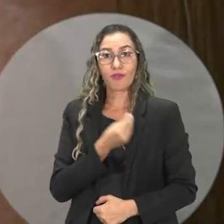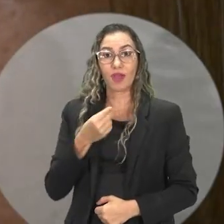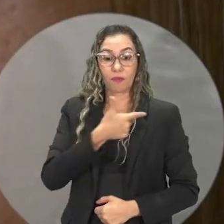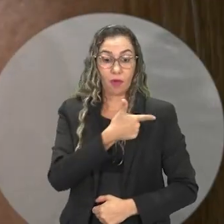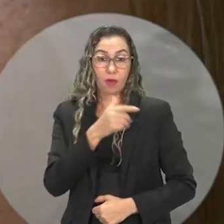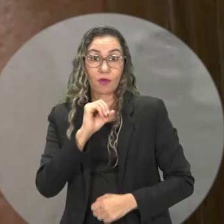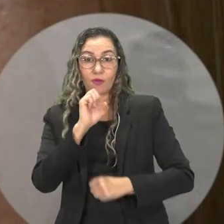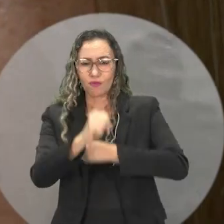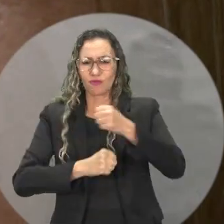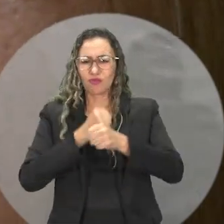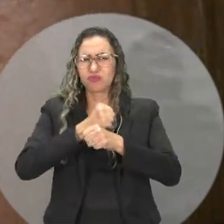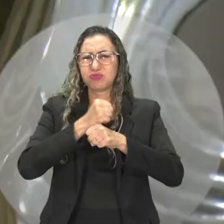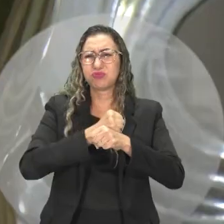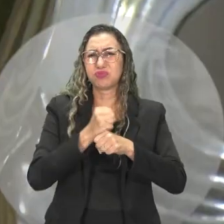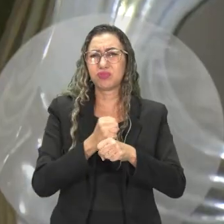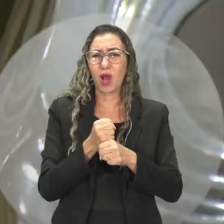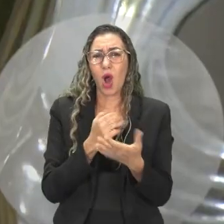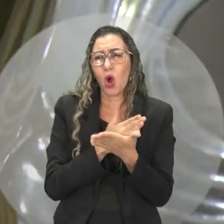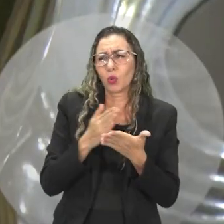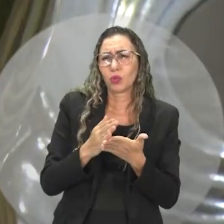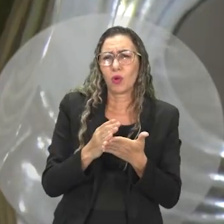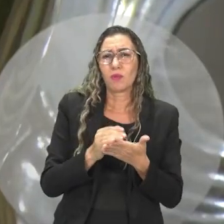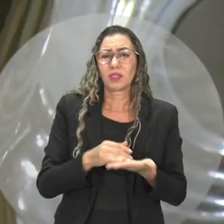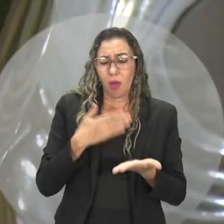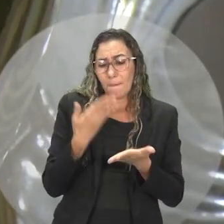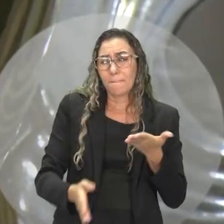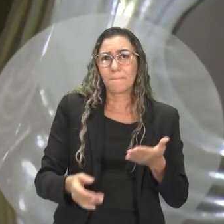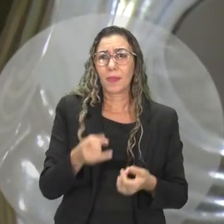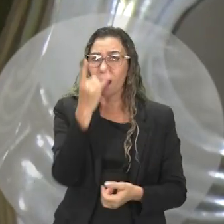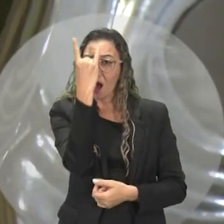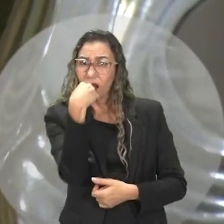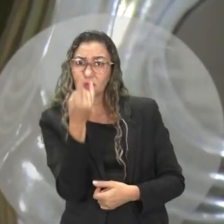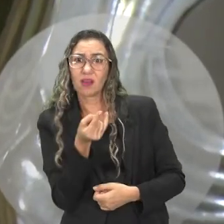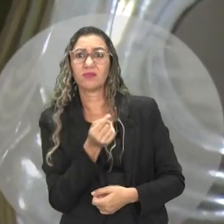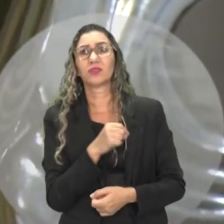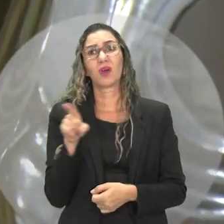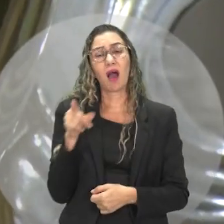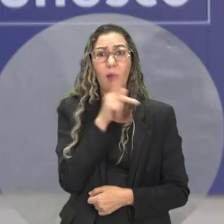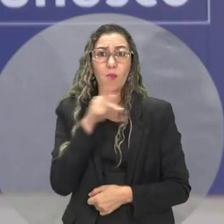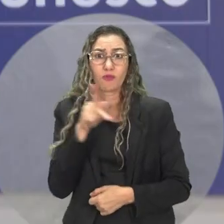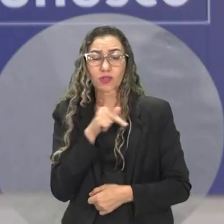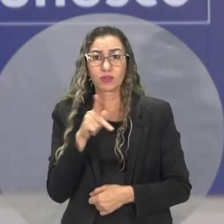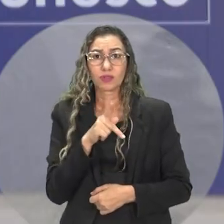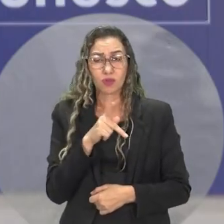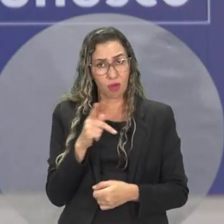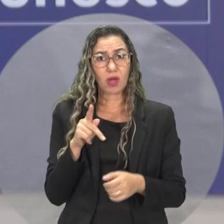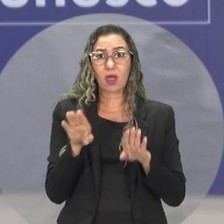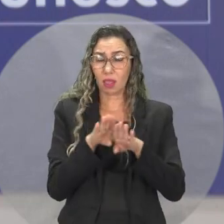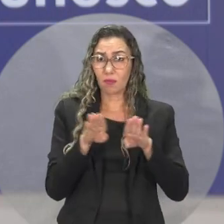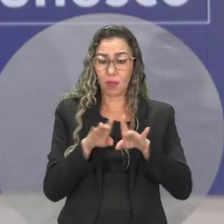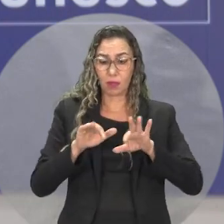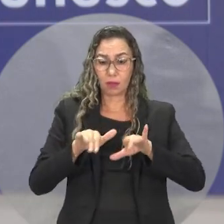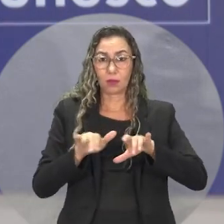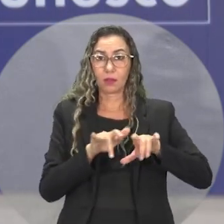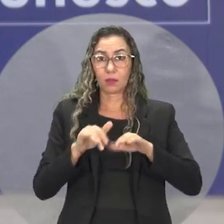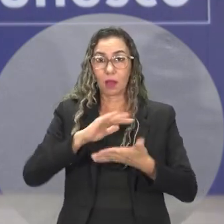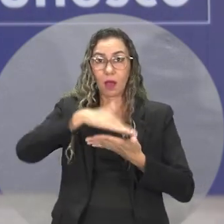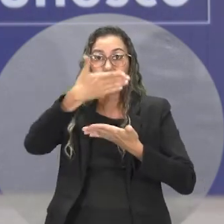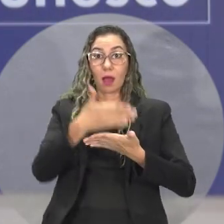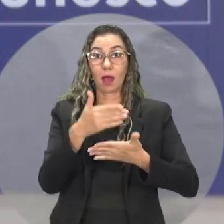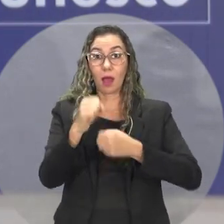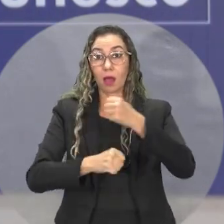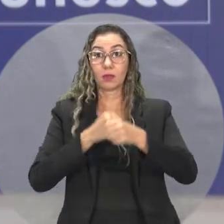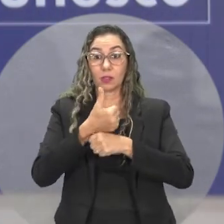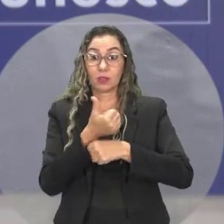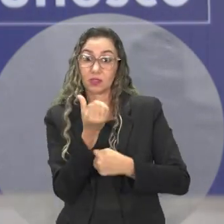começou a perder a visão. Situação parecida com a deste professor de informática, que há 16 anos ficou cego